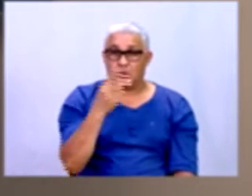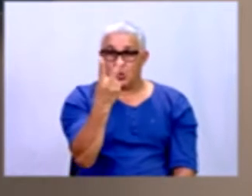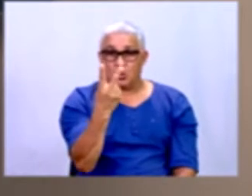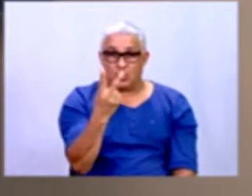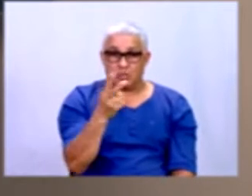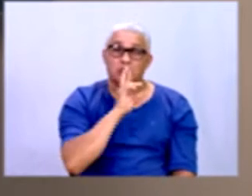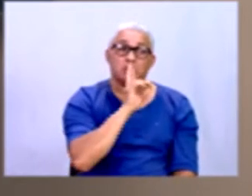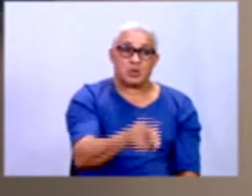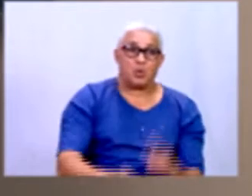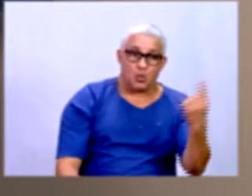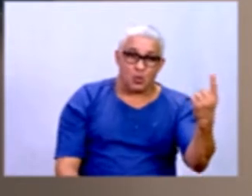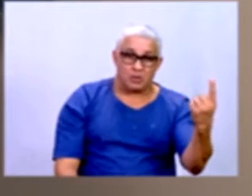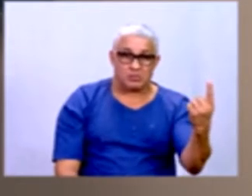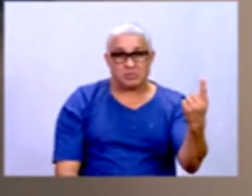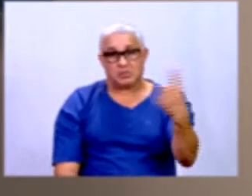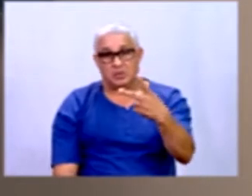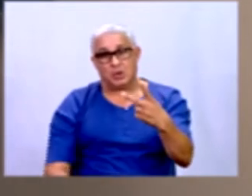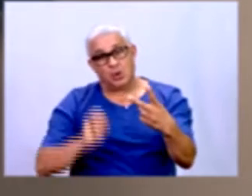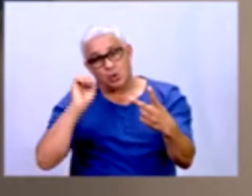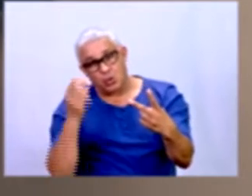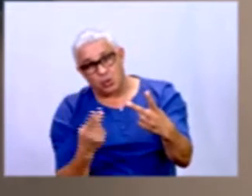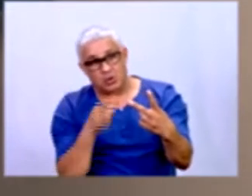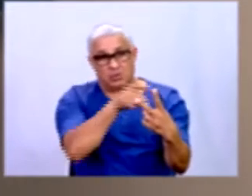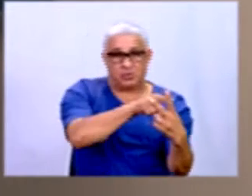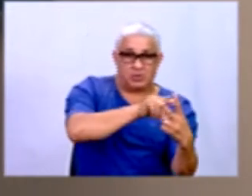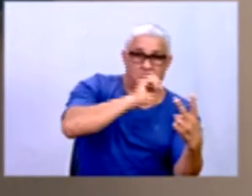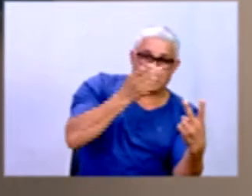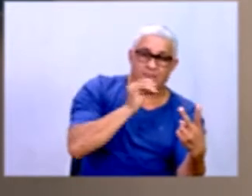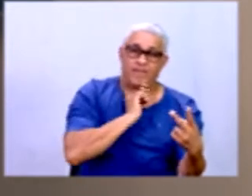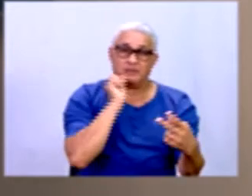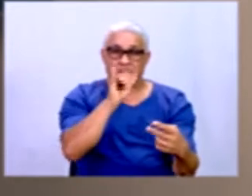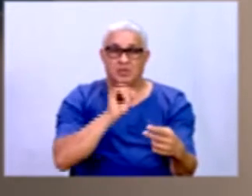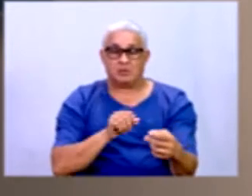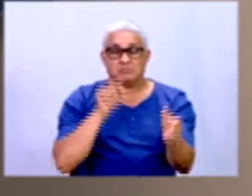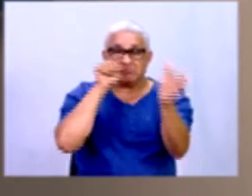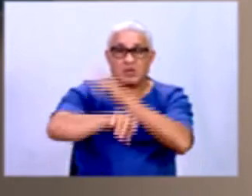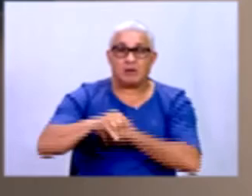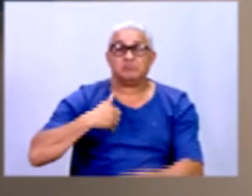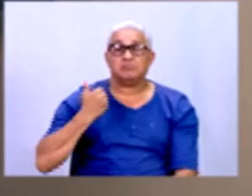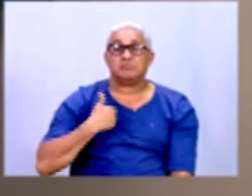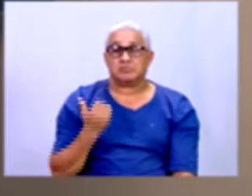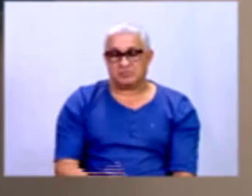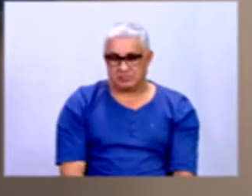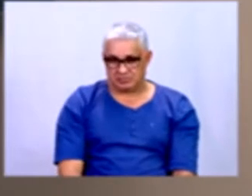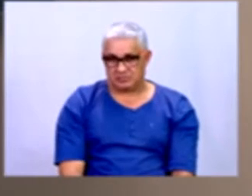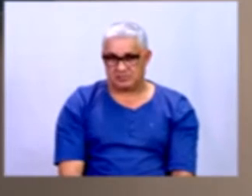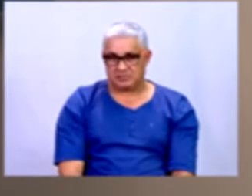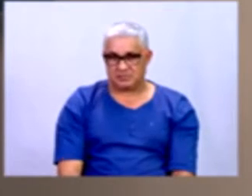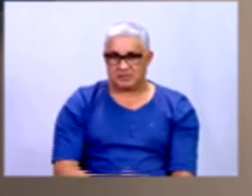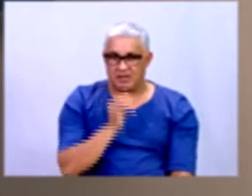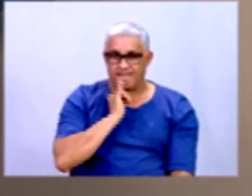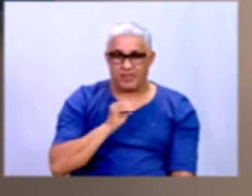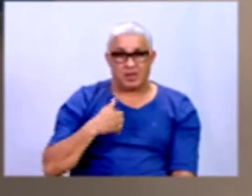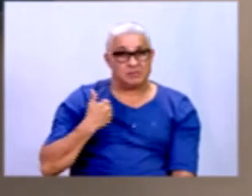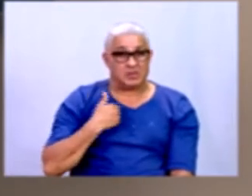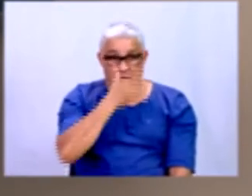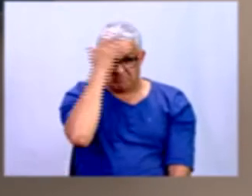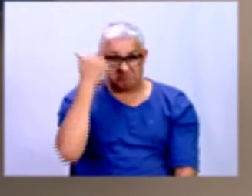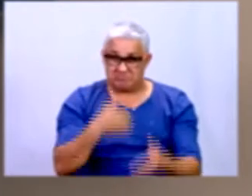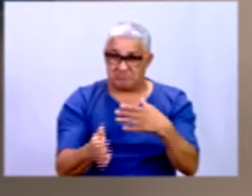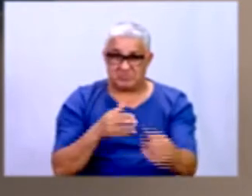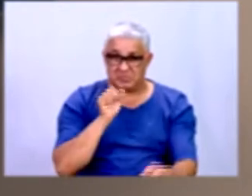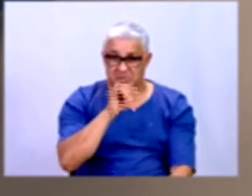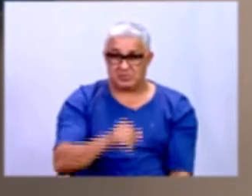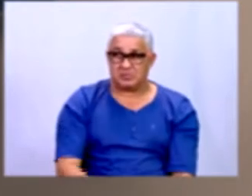resultados. Aqui a gente tem um exemplo agora. Por exemplo, se eu perguntar a idade, por exemplo, a idade de alguém, então, se eu